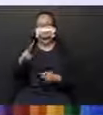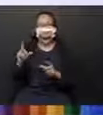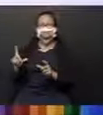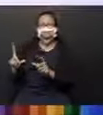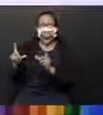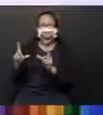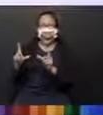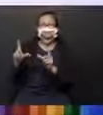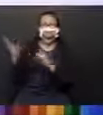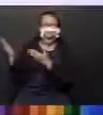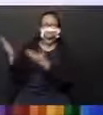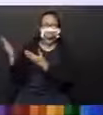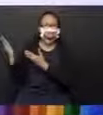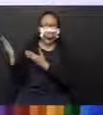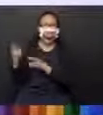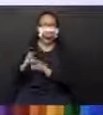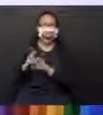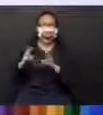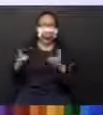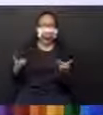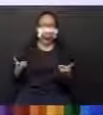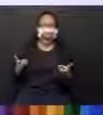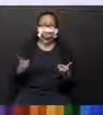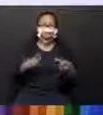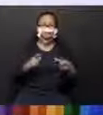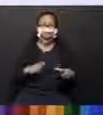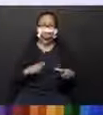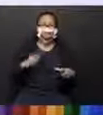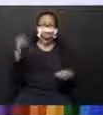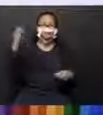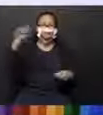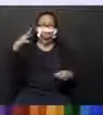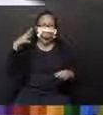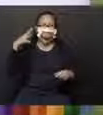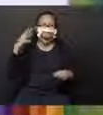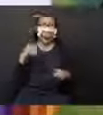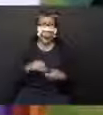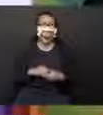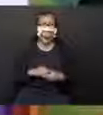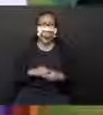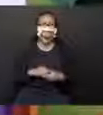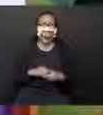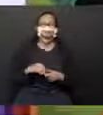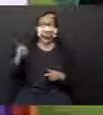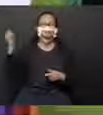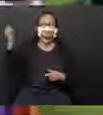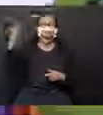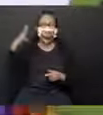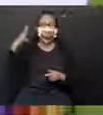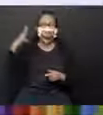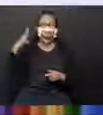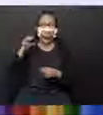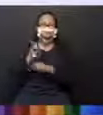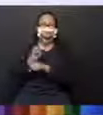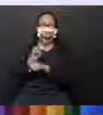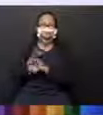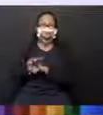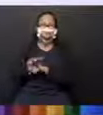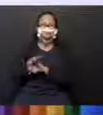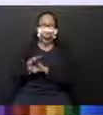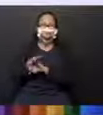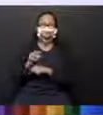seguir e as diferentes posições da fonte de luz. Nesse caso, a fonte de luz é esta lanterna.